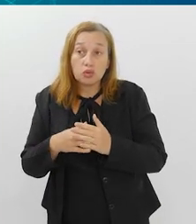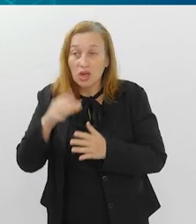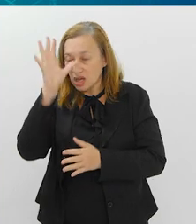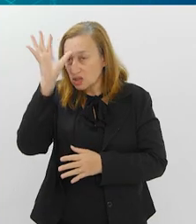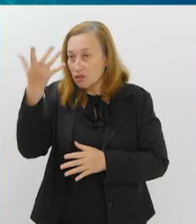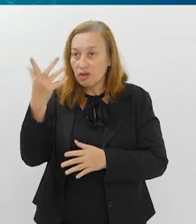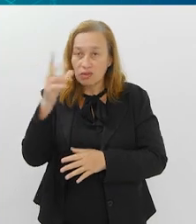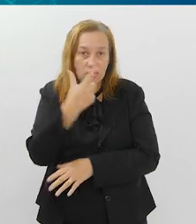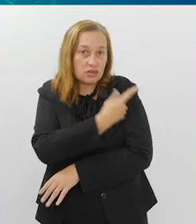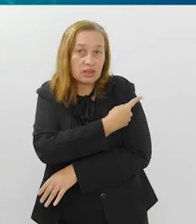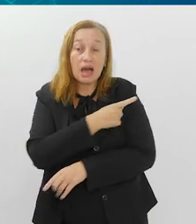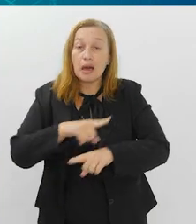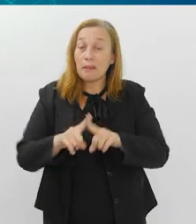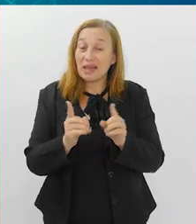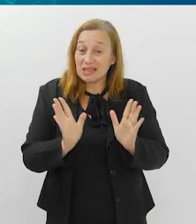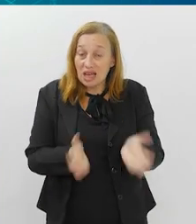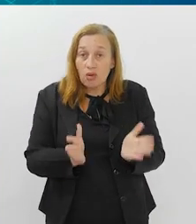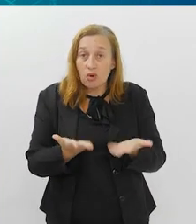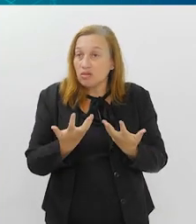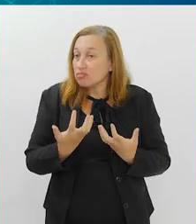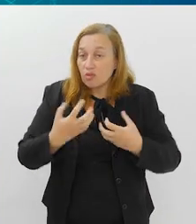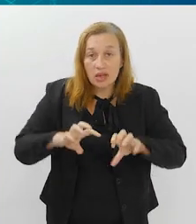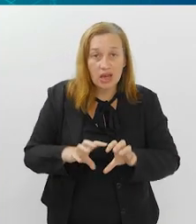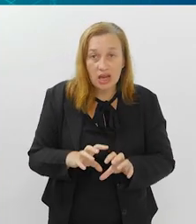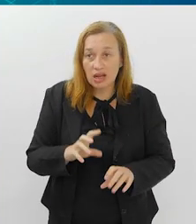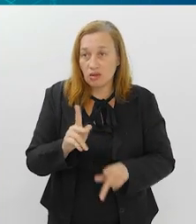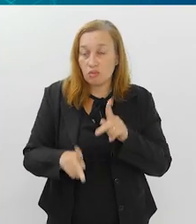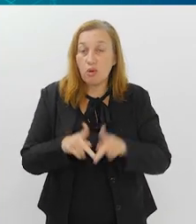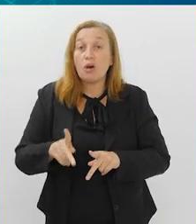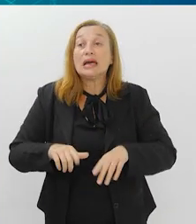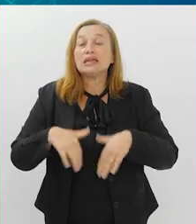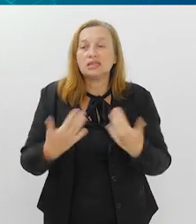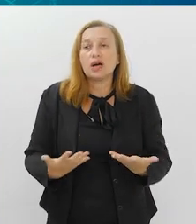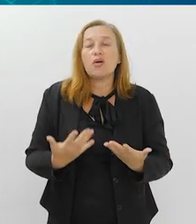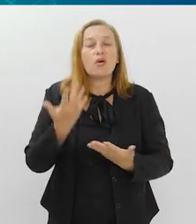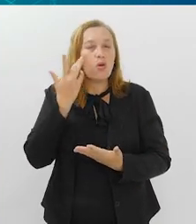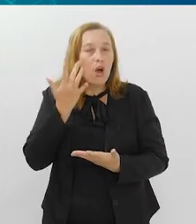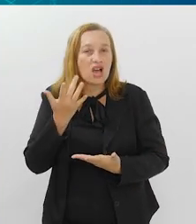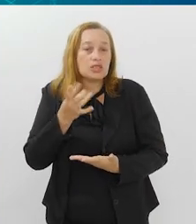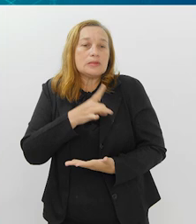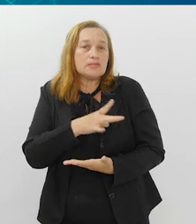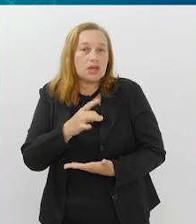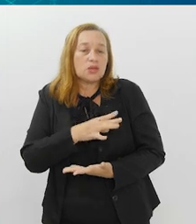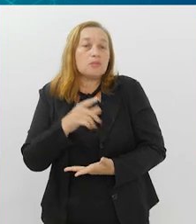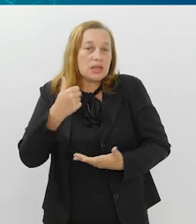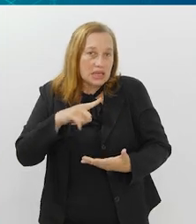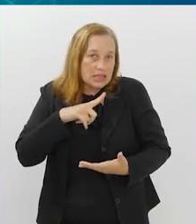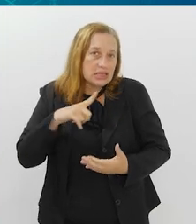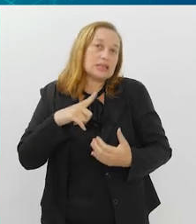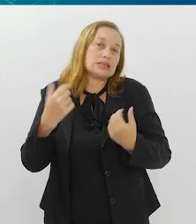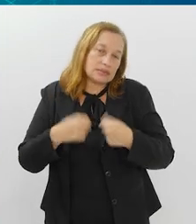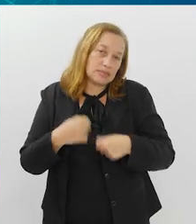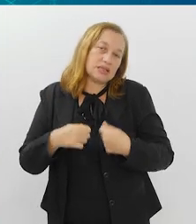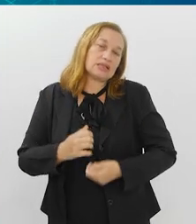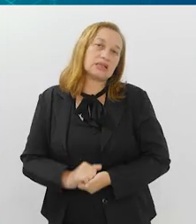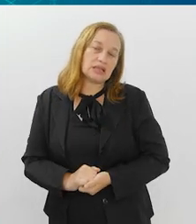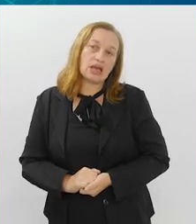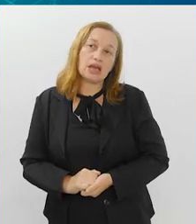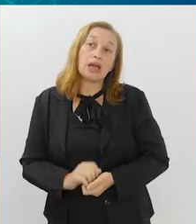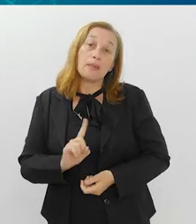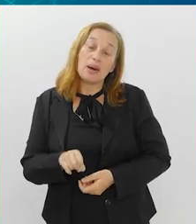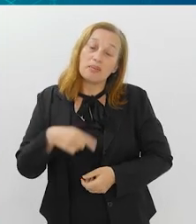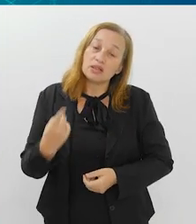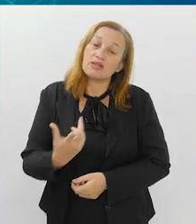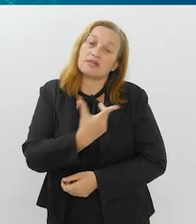vacinar, mas a vacina agora é disponível, o pessoal não toma. Então, acho que o brasileiro precisa de um pouco de medo, às vezes. Medo